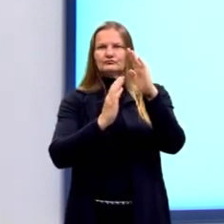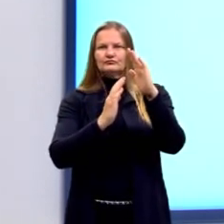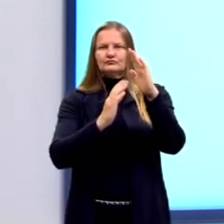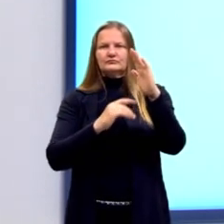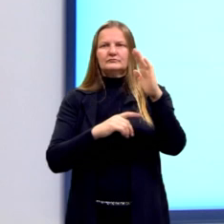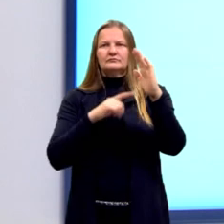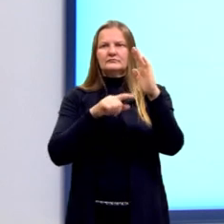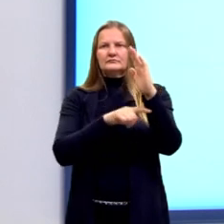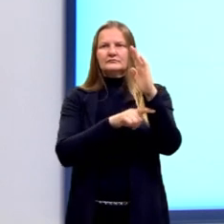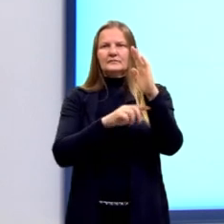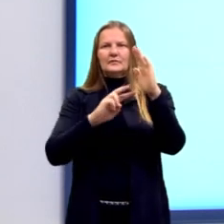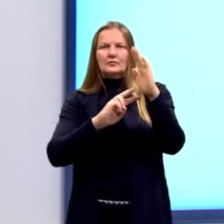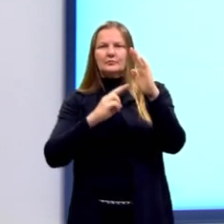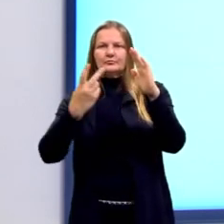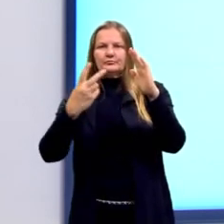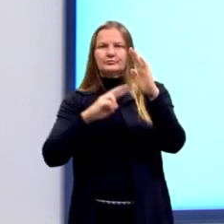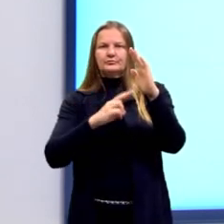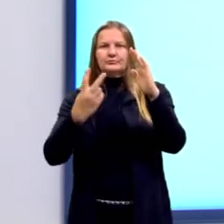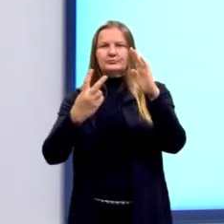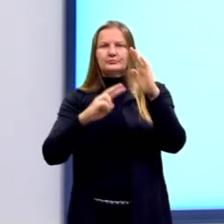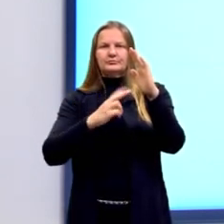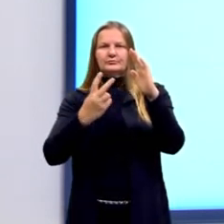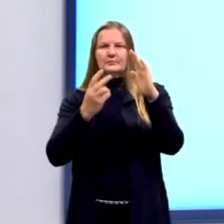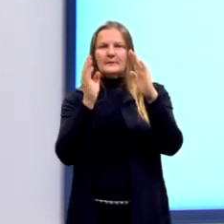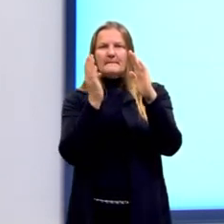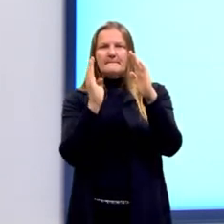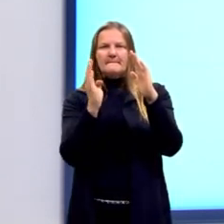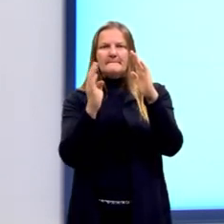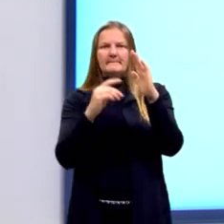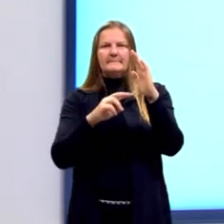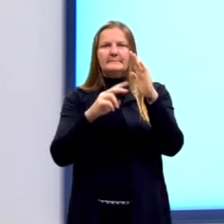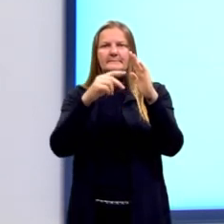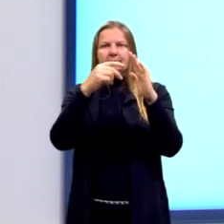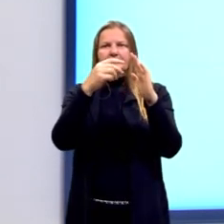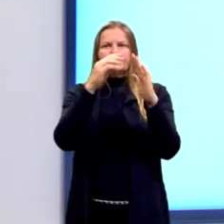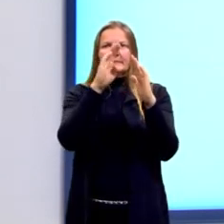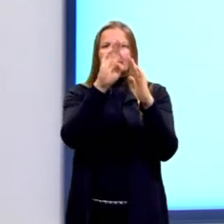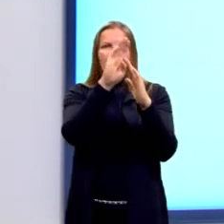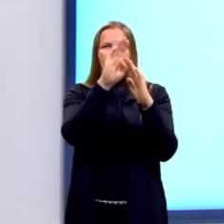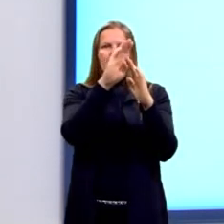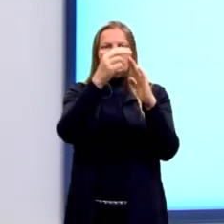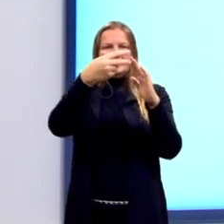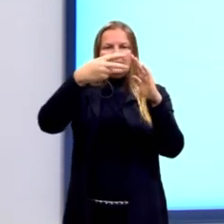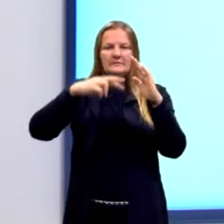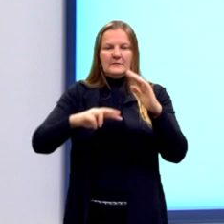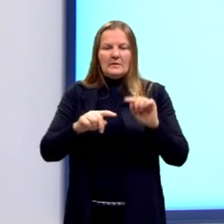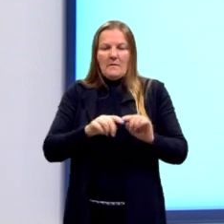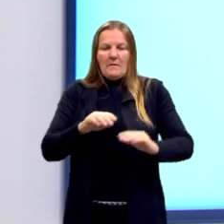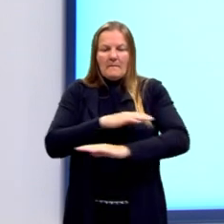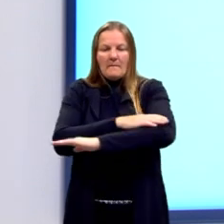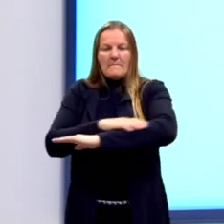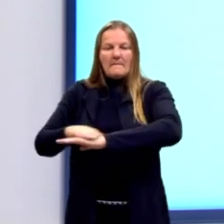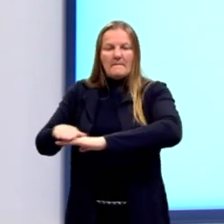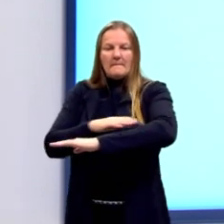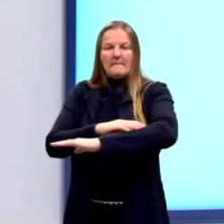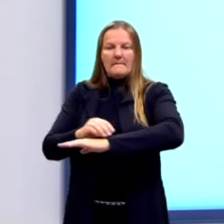fica, então, oposto ao lado intermediário e o ângulo B oposto ao maior lado.